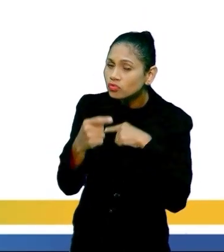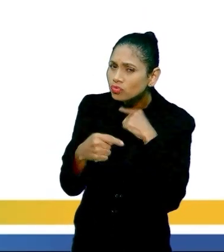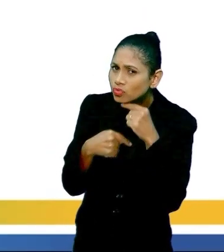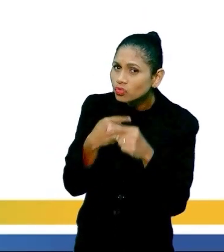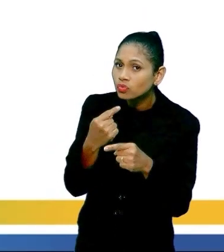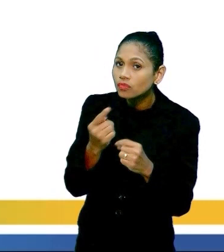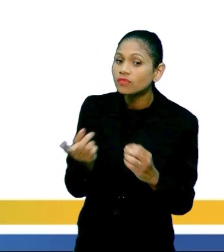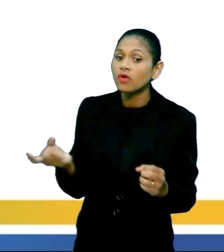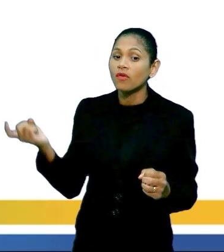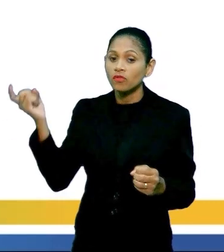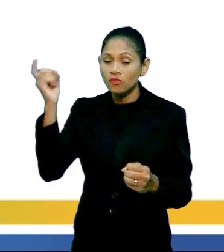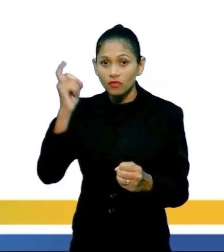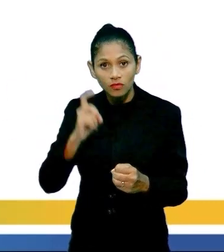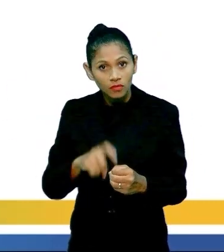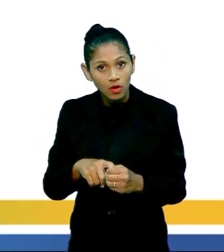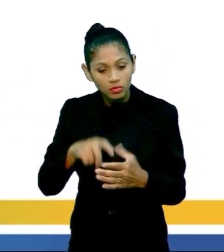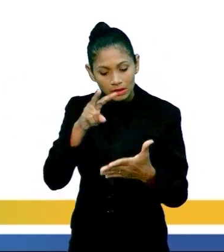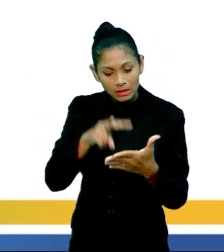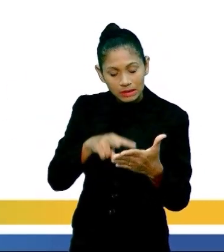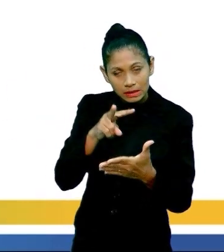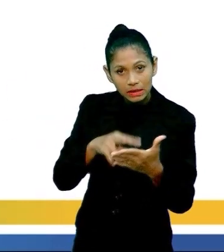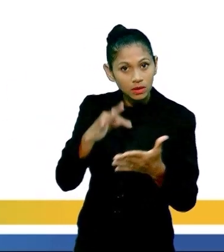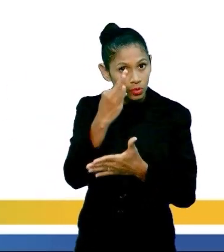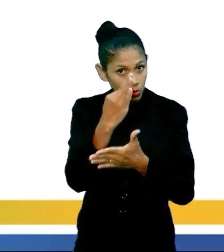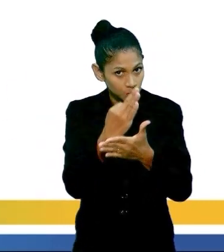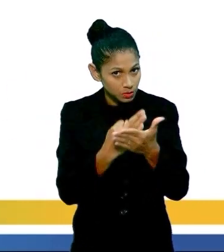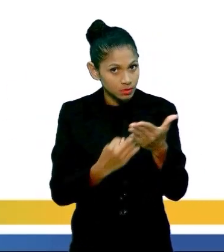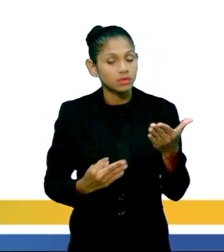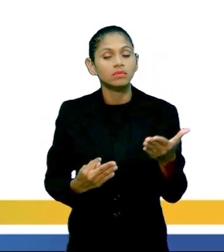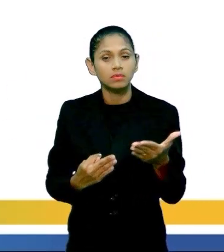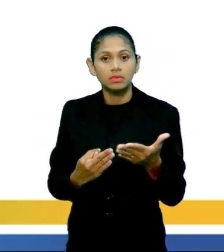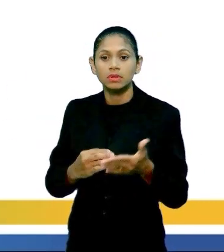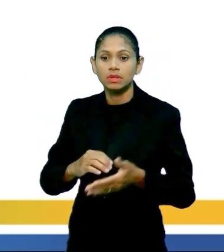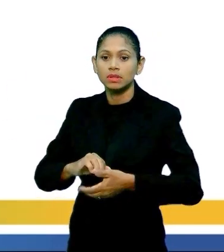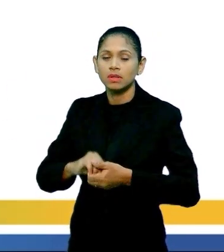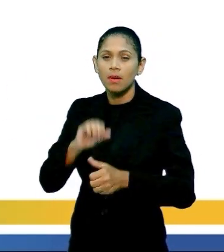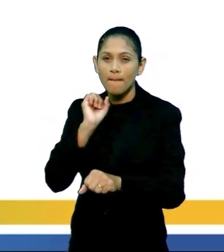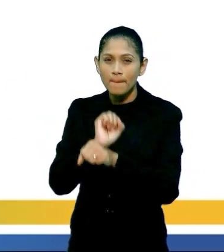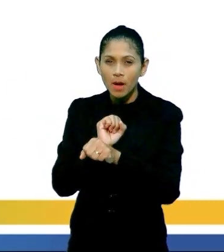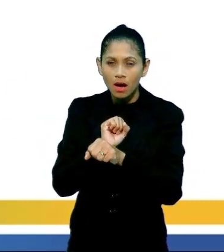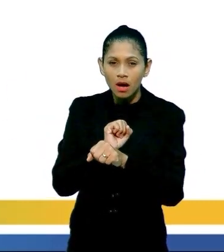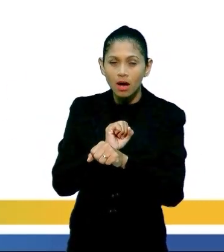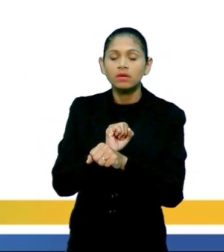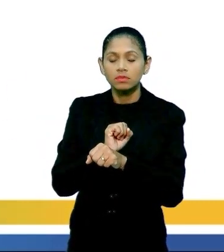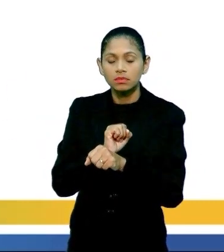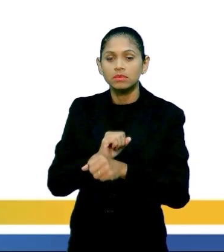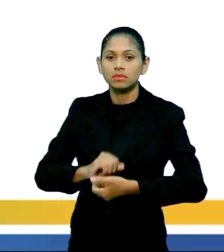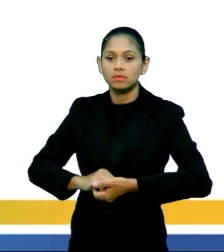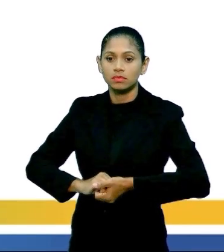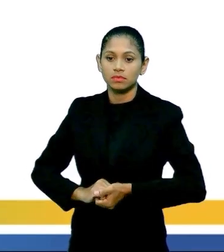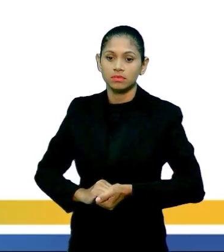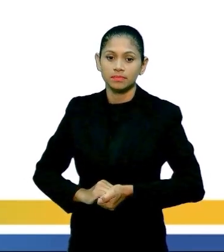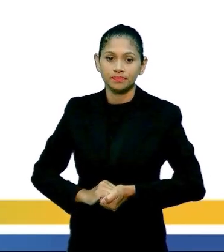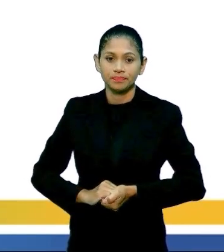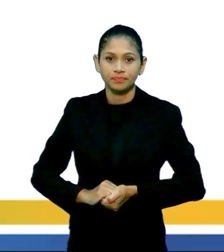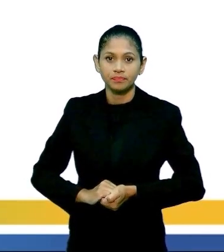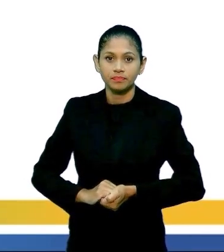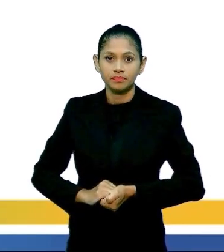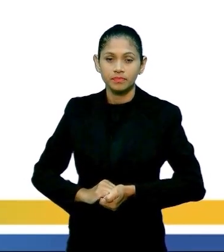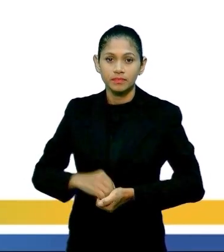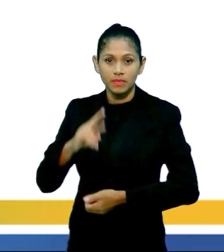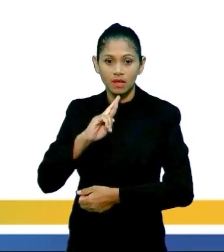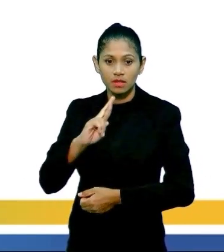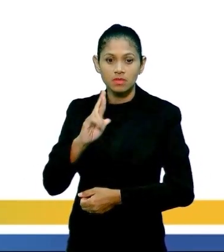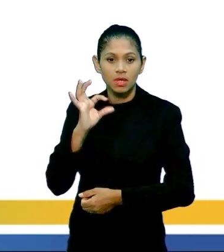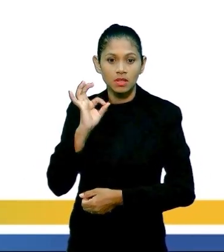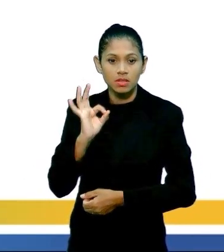do texto mas como eu sei que vocês são capazes eu vou deixar que vocês pausem leiam o texto e informem que a resposta certa é